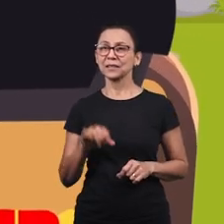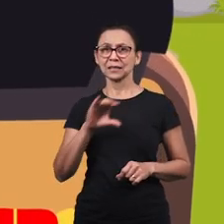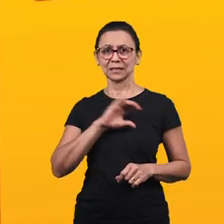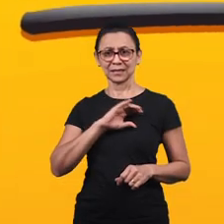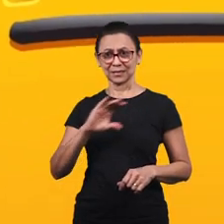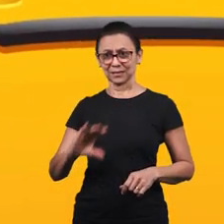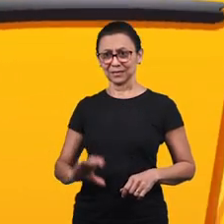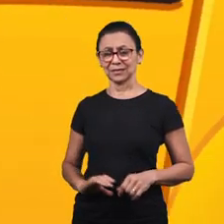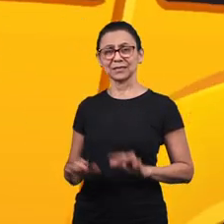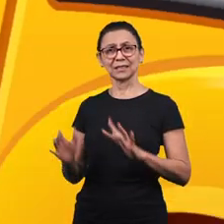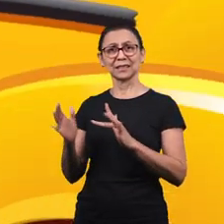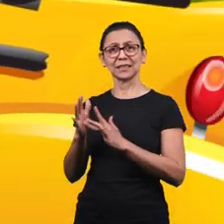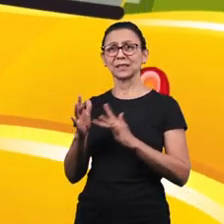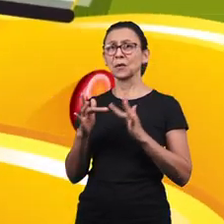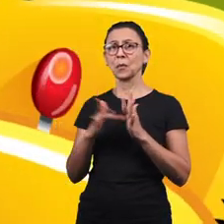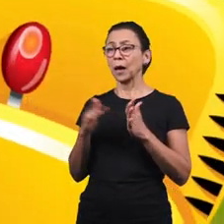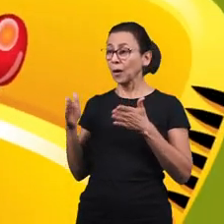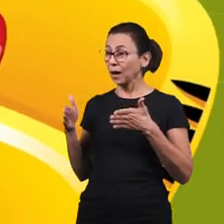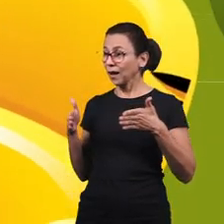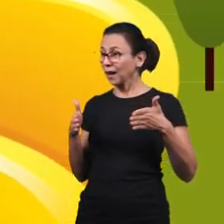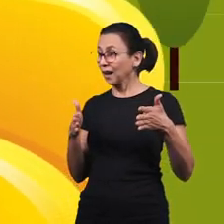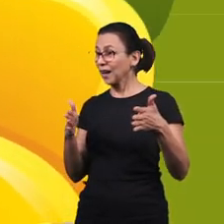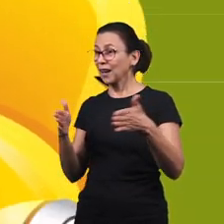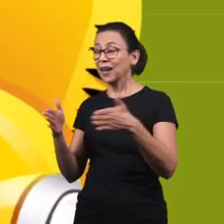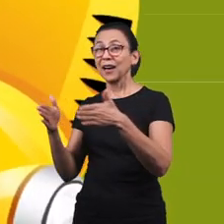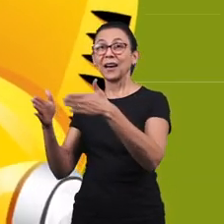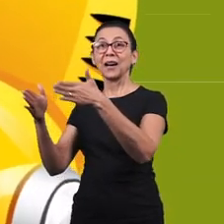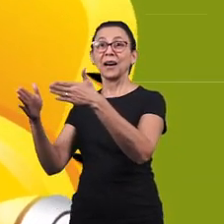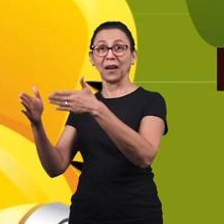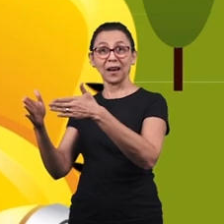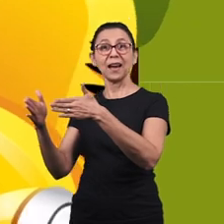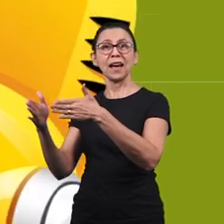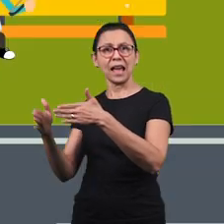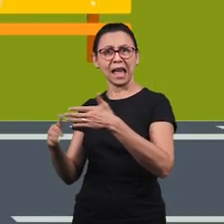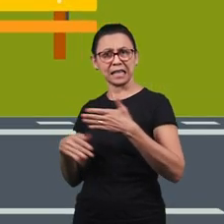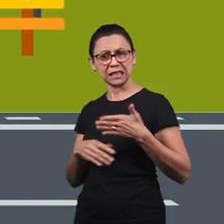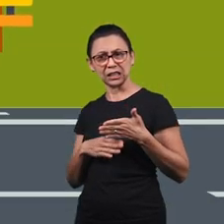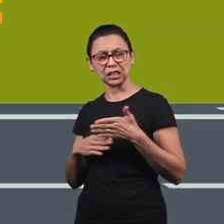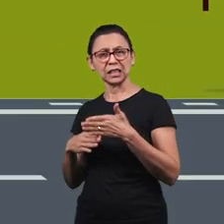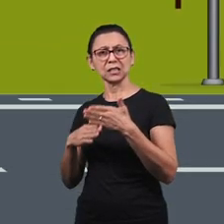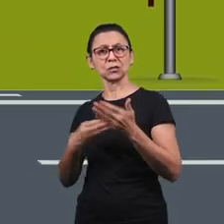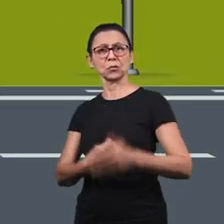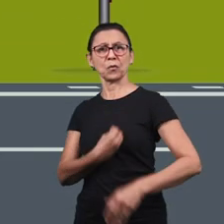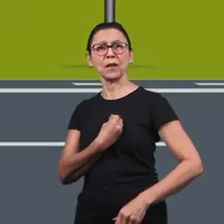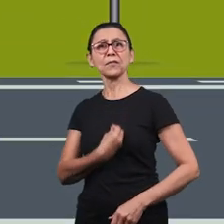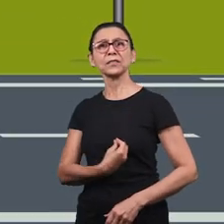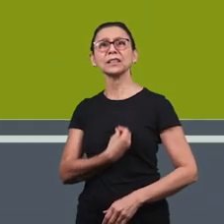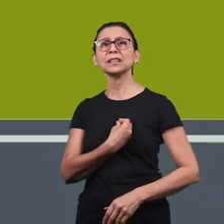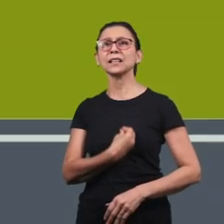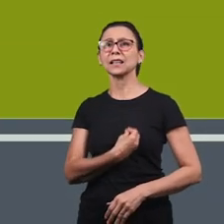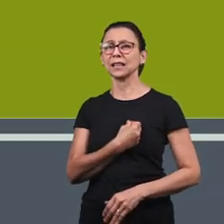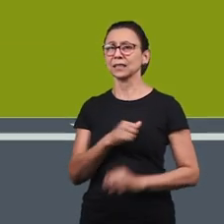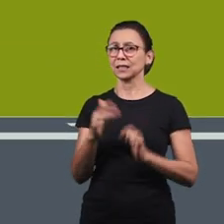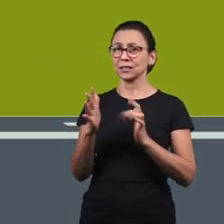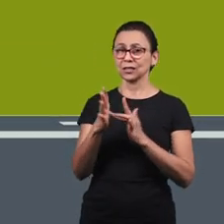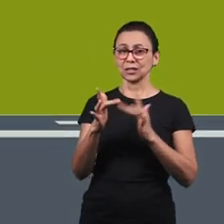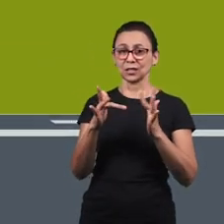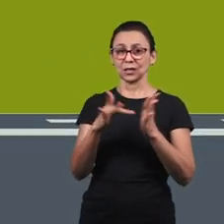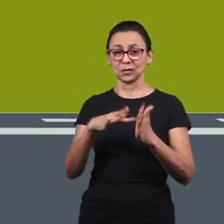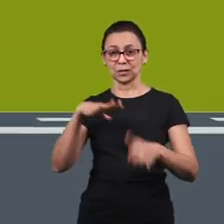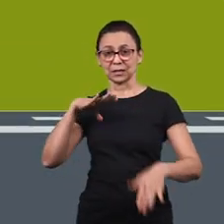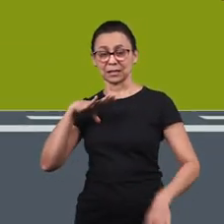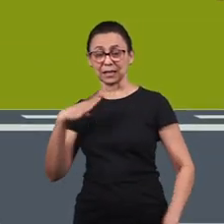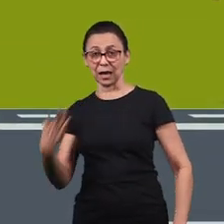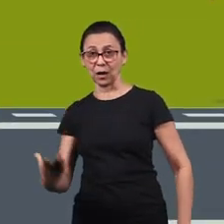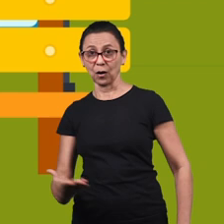Jesus Cristo é o caminho e o guia de valor Ele salva todo